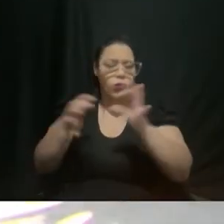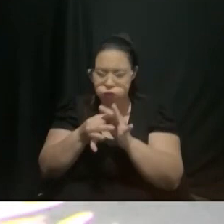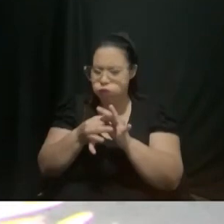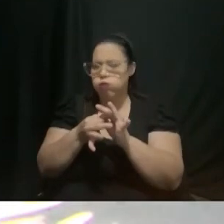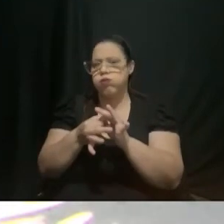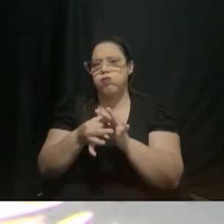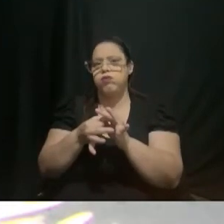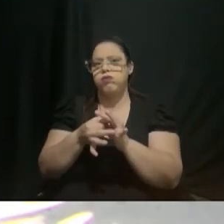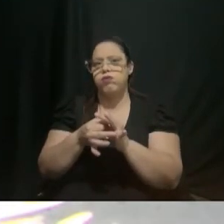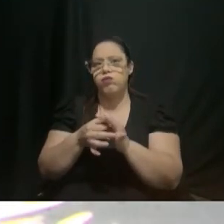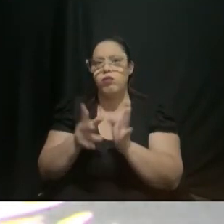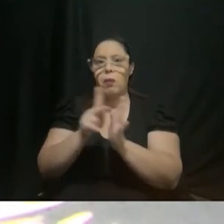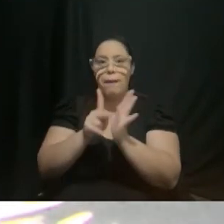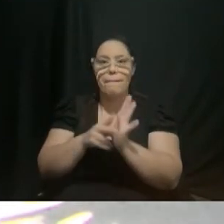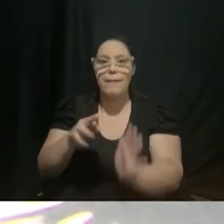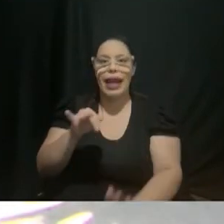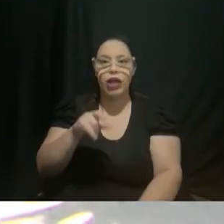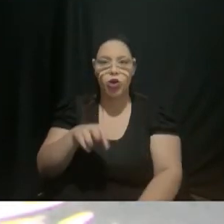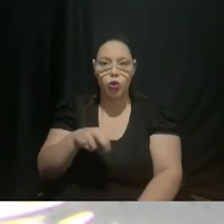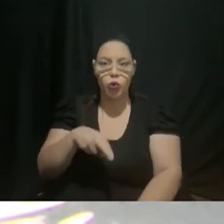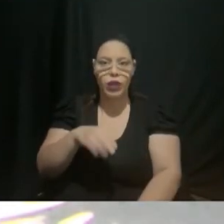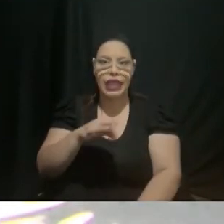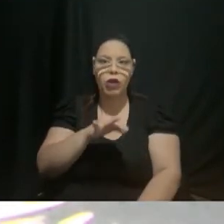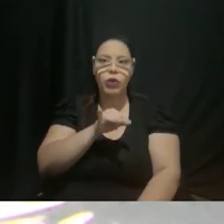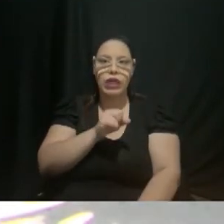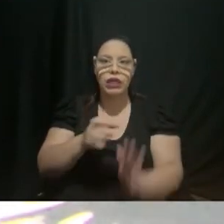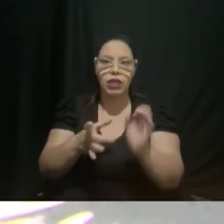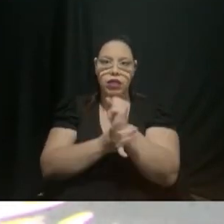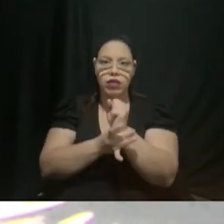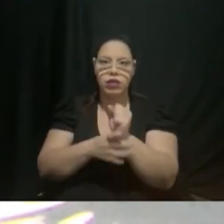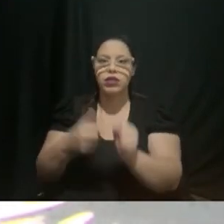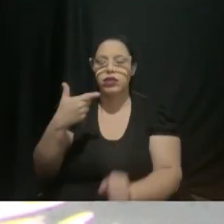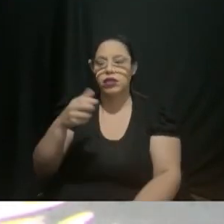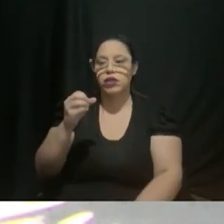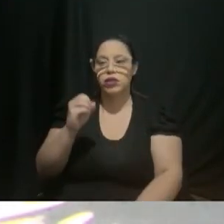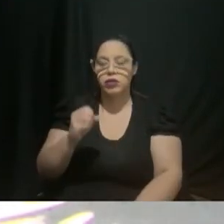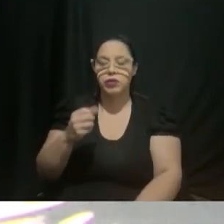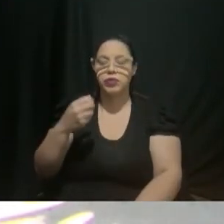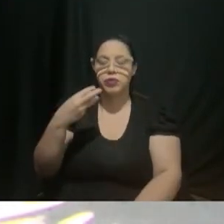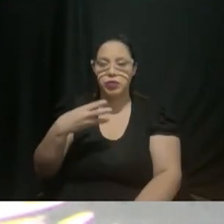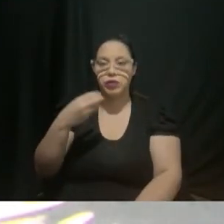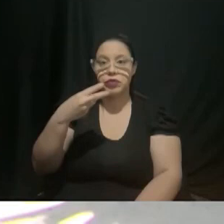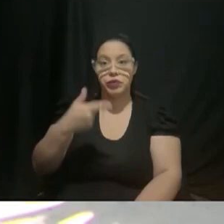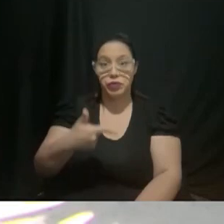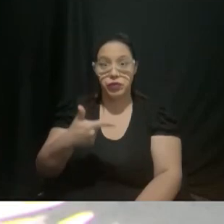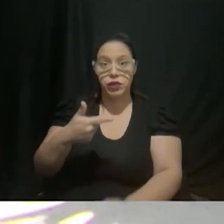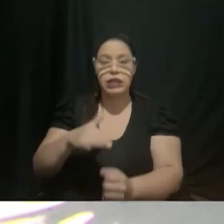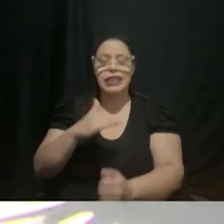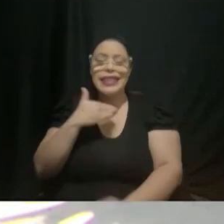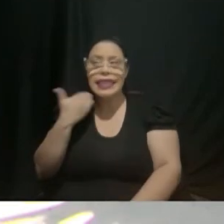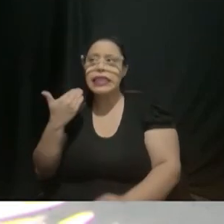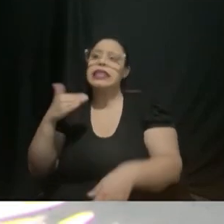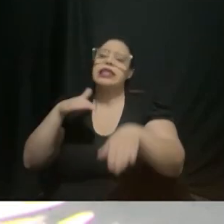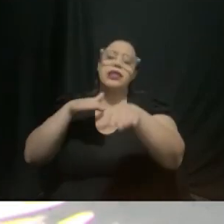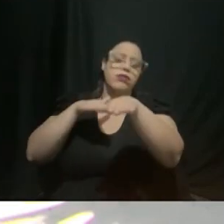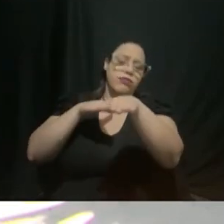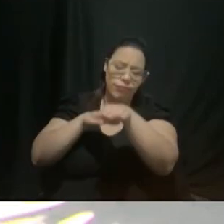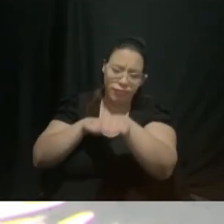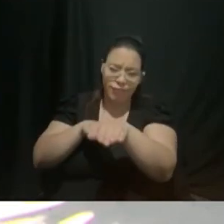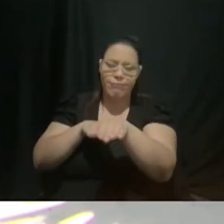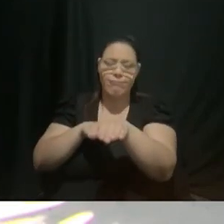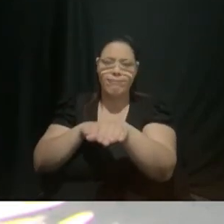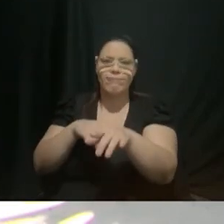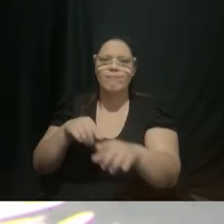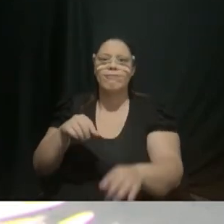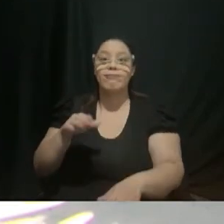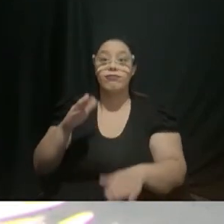segurança viária estabelece que em 2032 a taxa de fatalidade no trânsito de Campinas seja igual ou